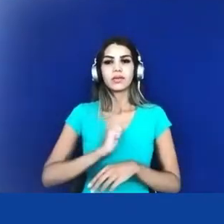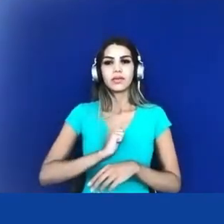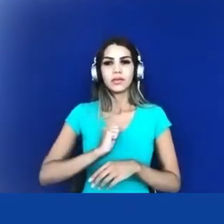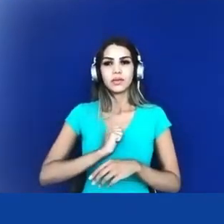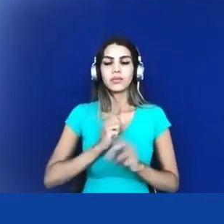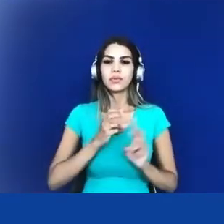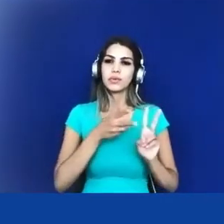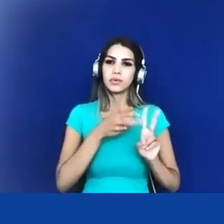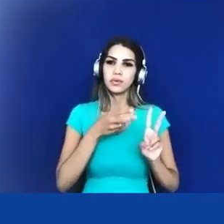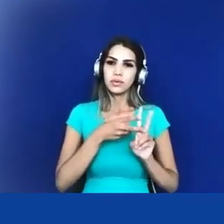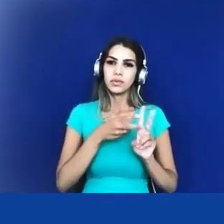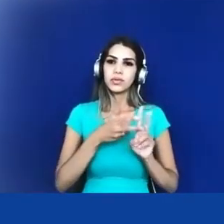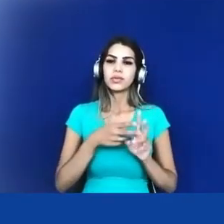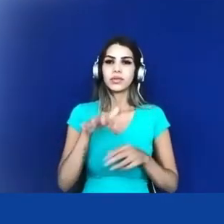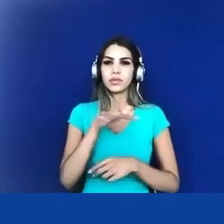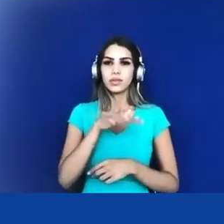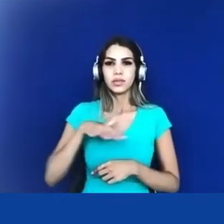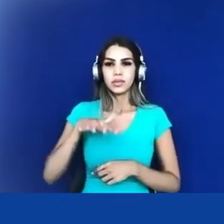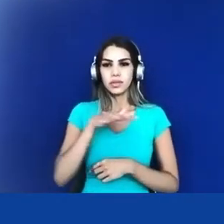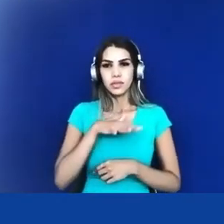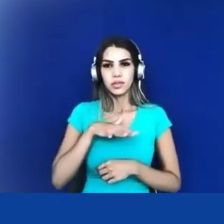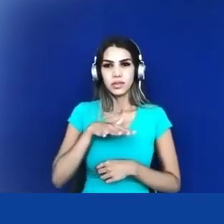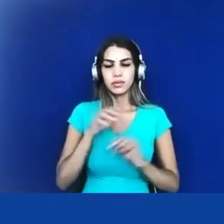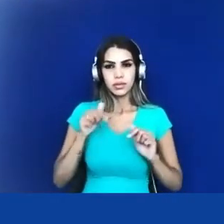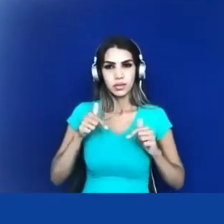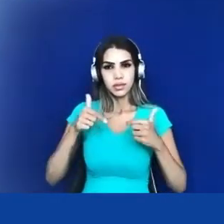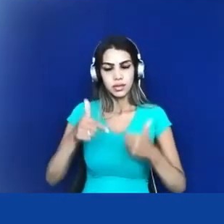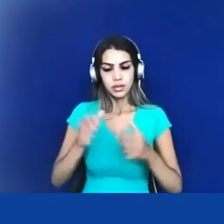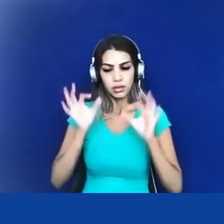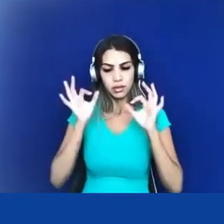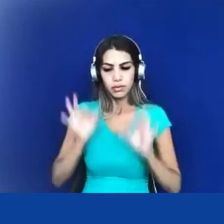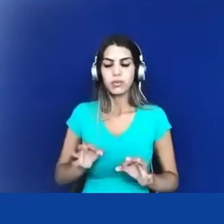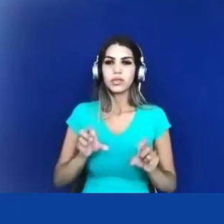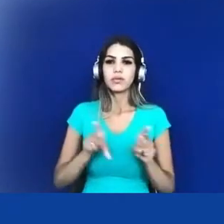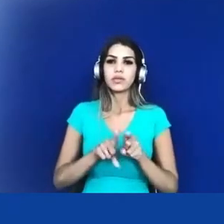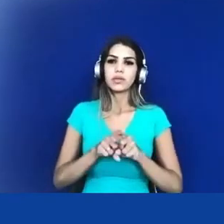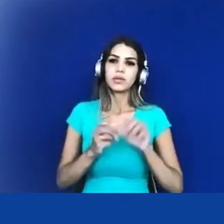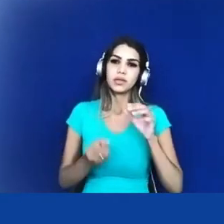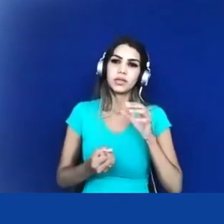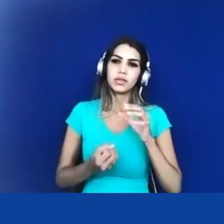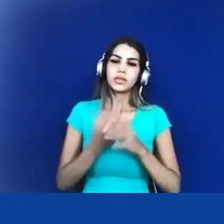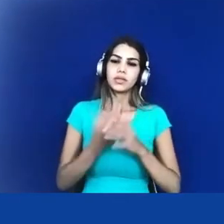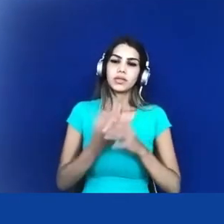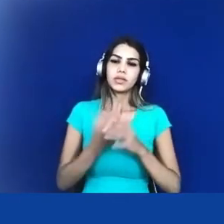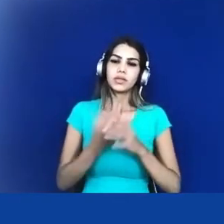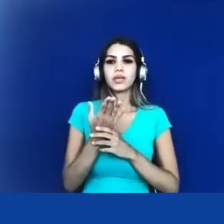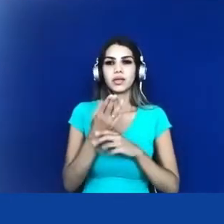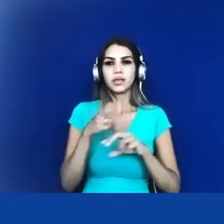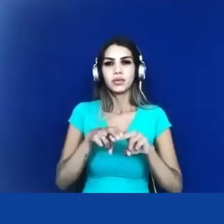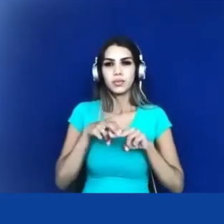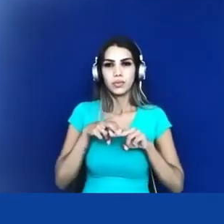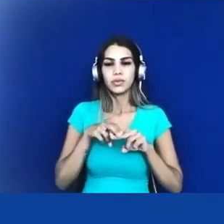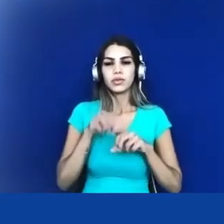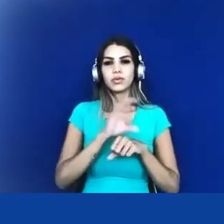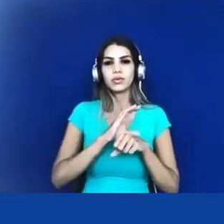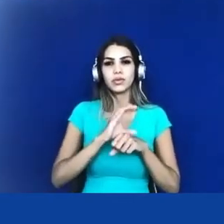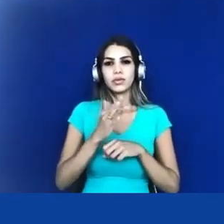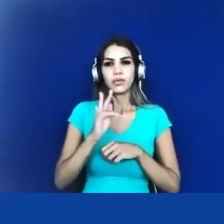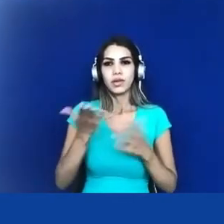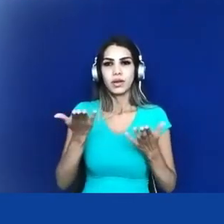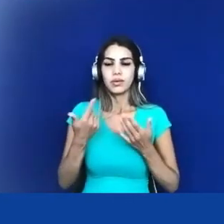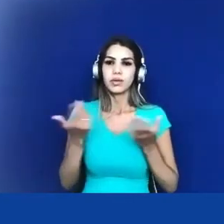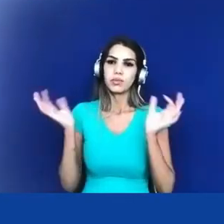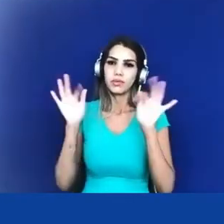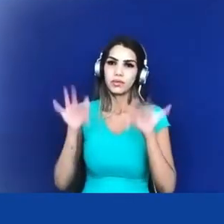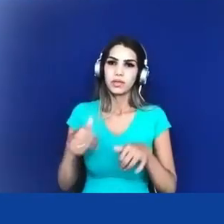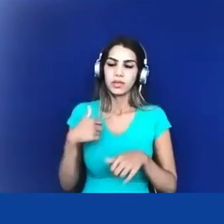nesse meio das ações afirmativas que foram também geradas através da Constituição Federal bom e aí para finalizar eu